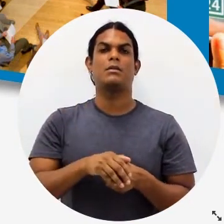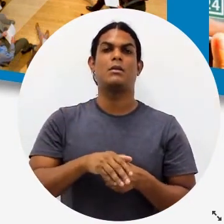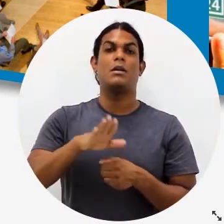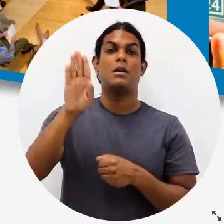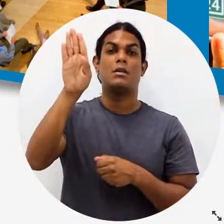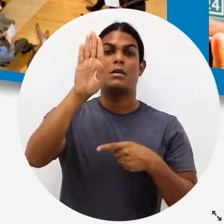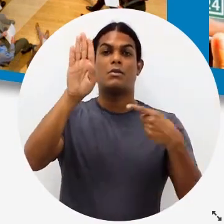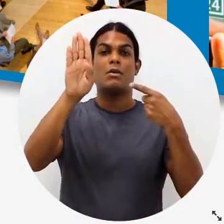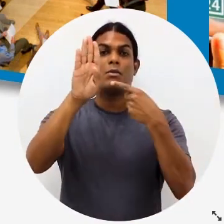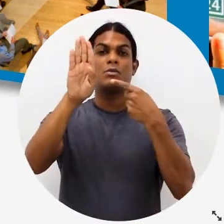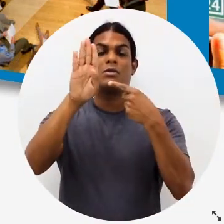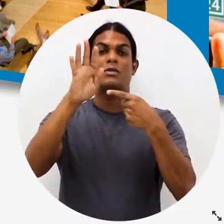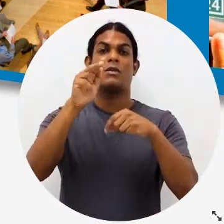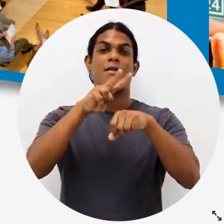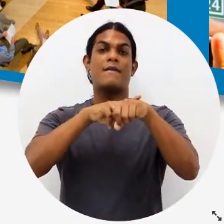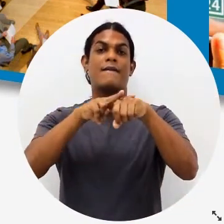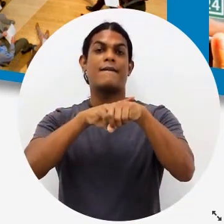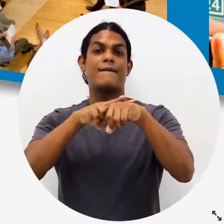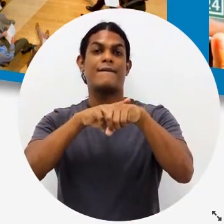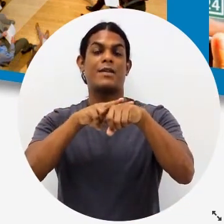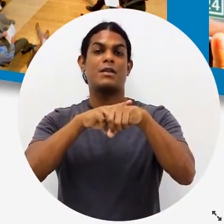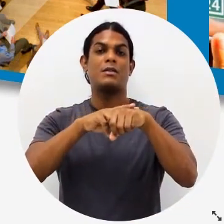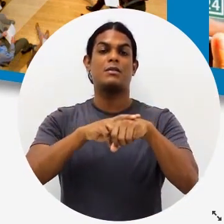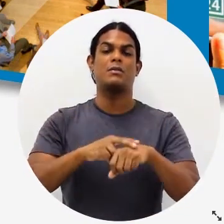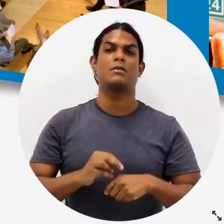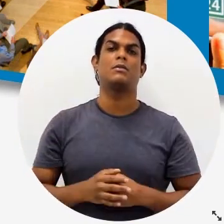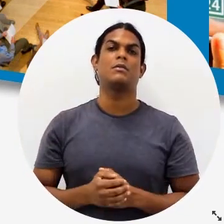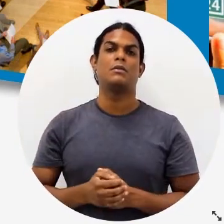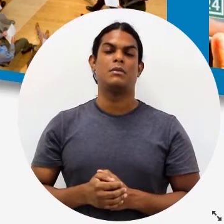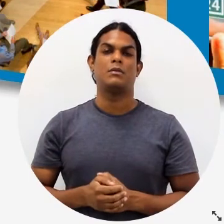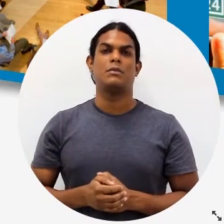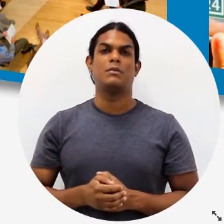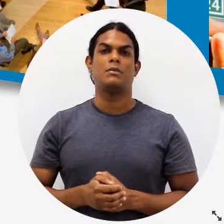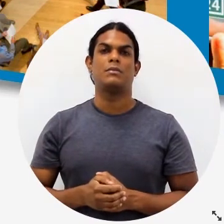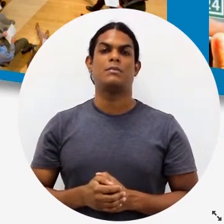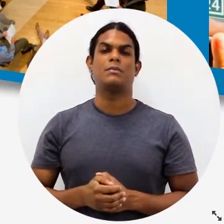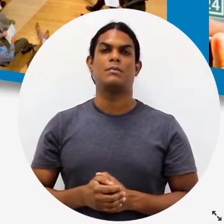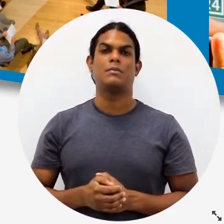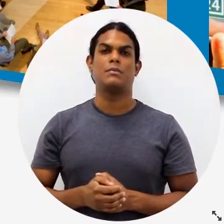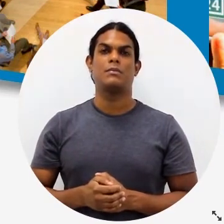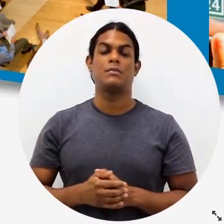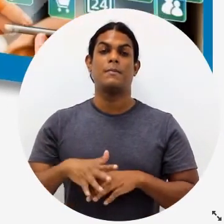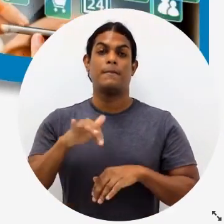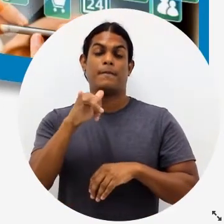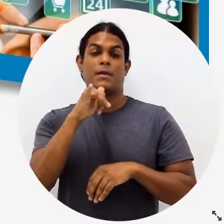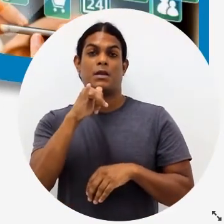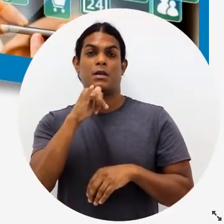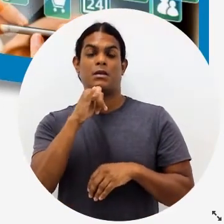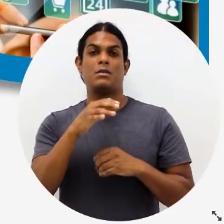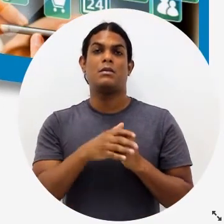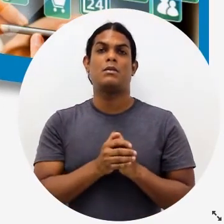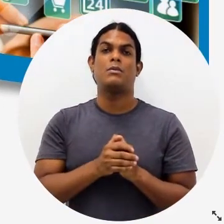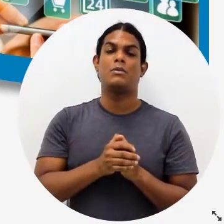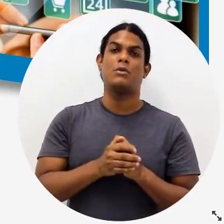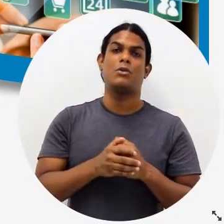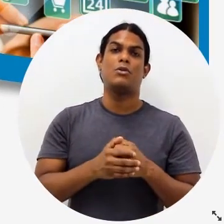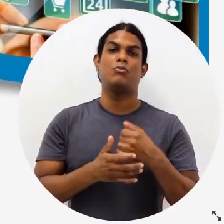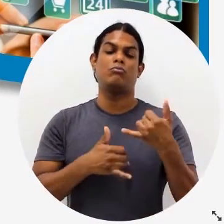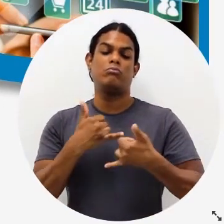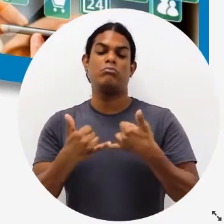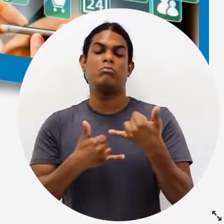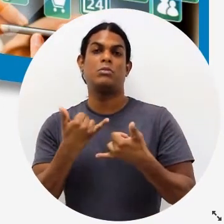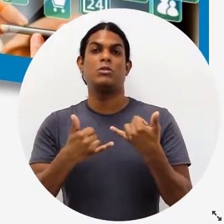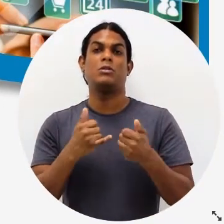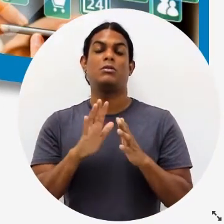a palavra orange. Ok? Quando você acerta, está aqui a mãozinha verde. Acertei. Ok? E você pode ir